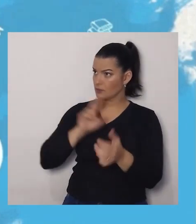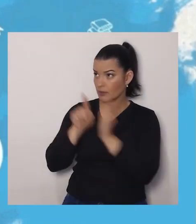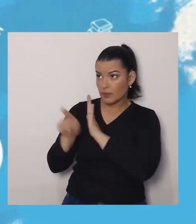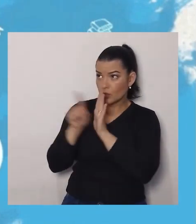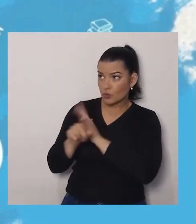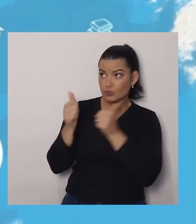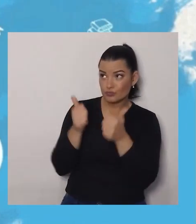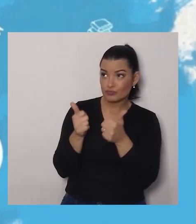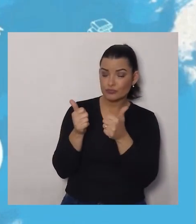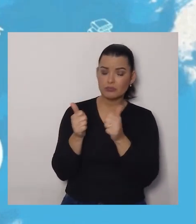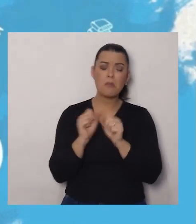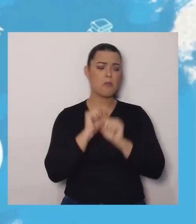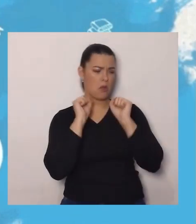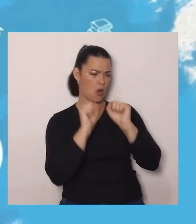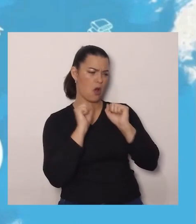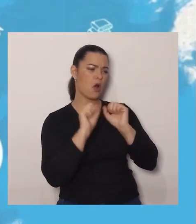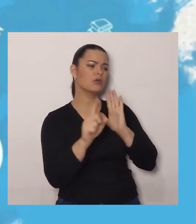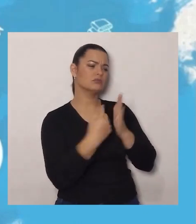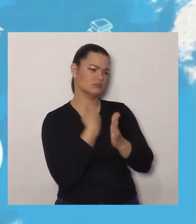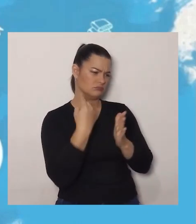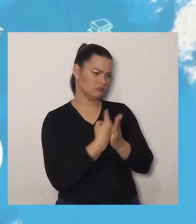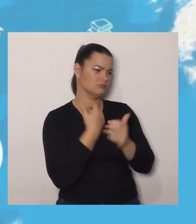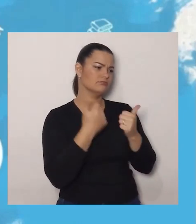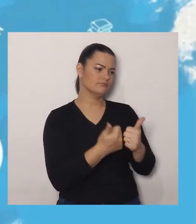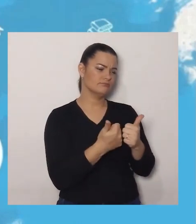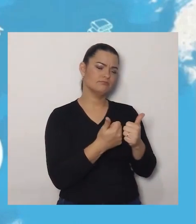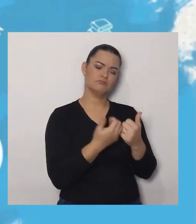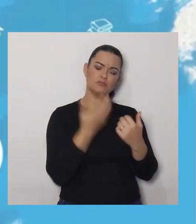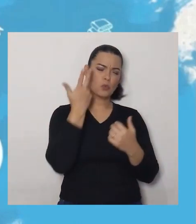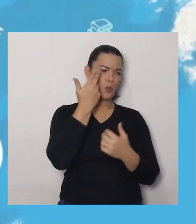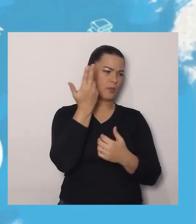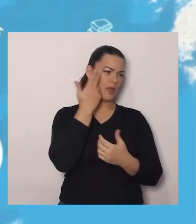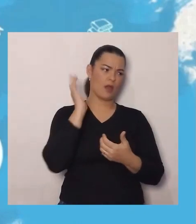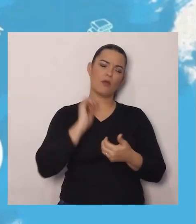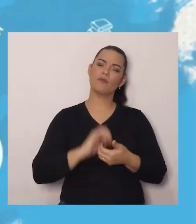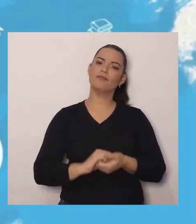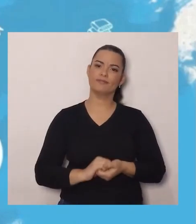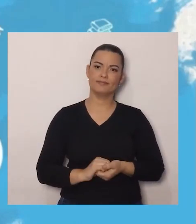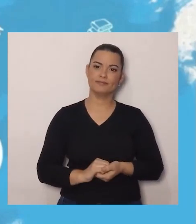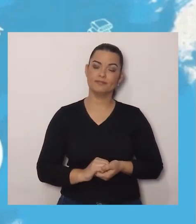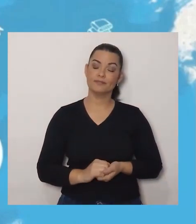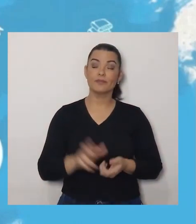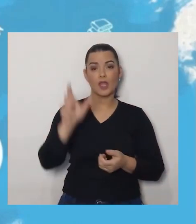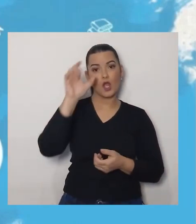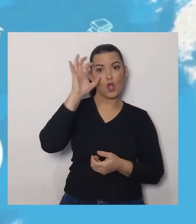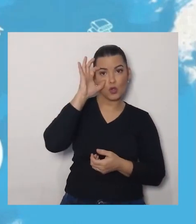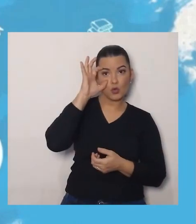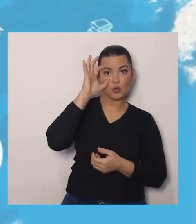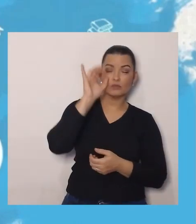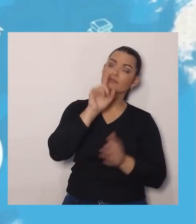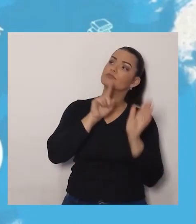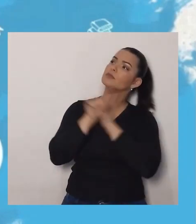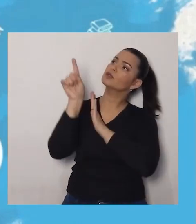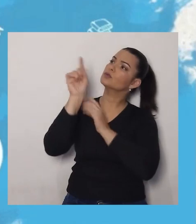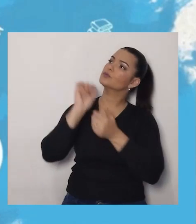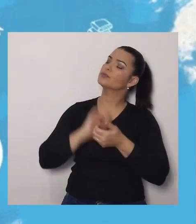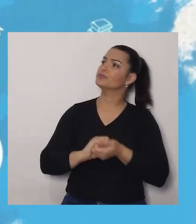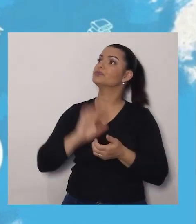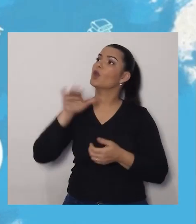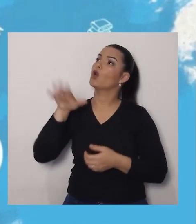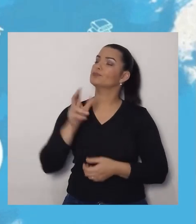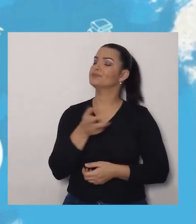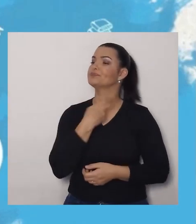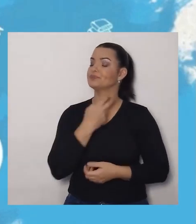disse, claro, topo sim, com certeza. E a coruja perguntou, Ah, morcego,